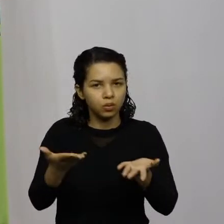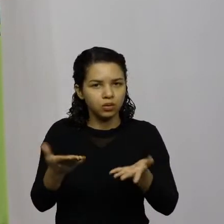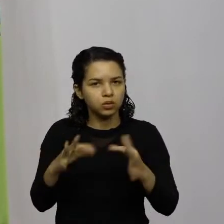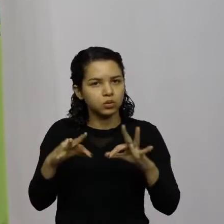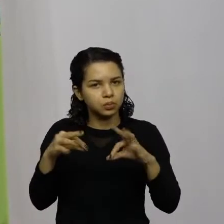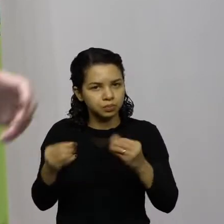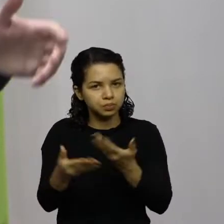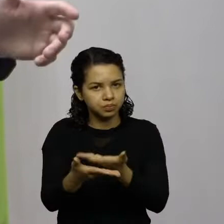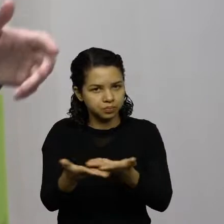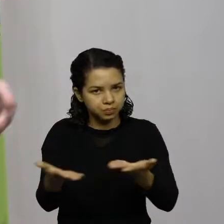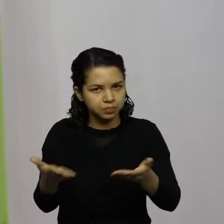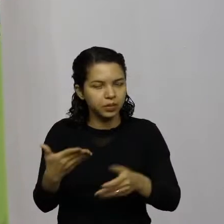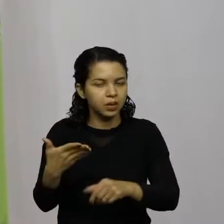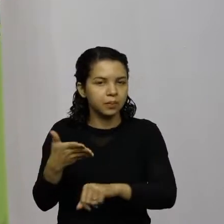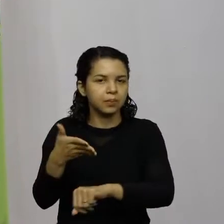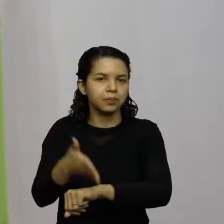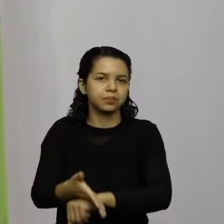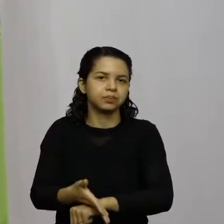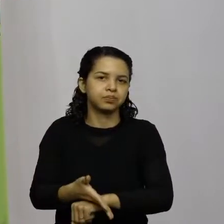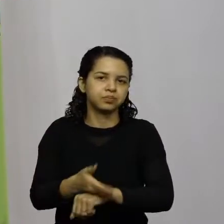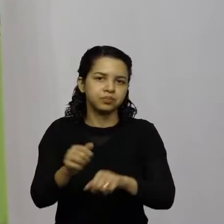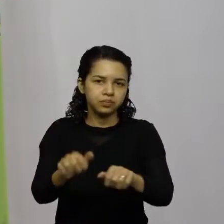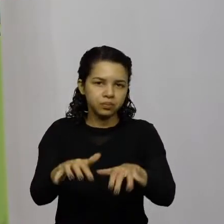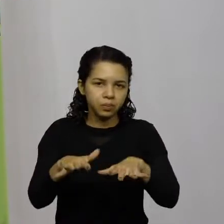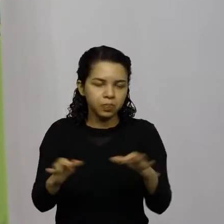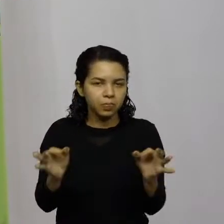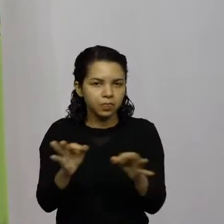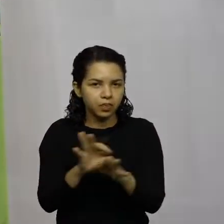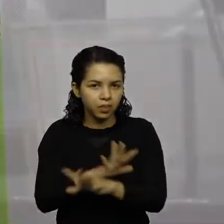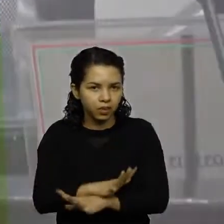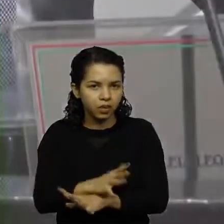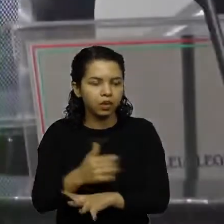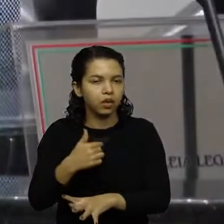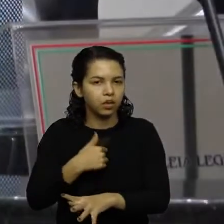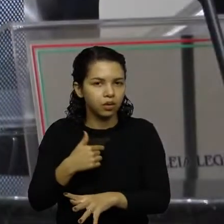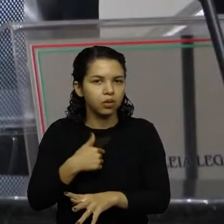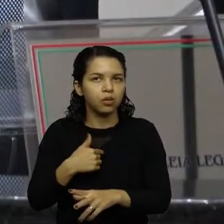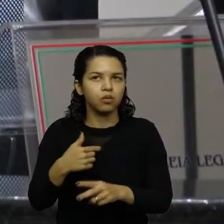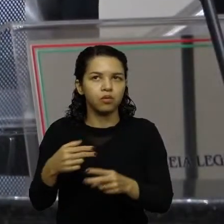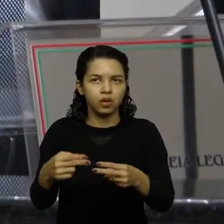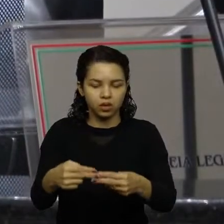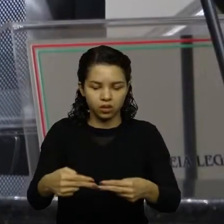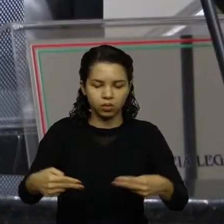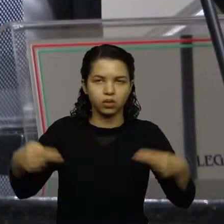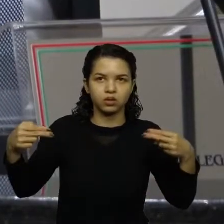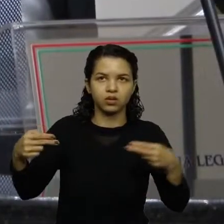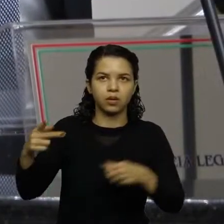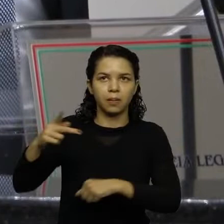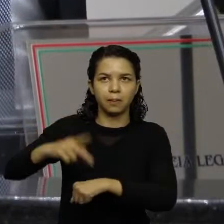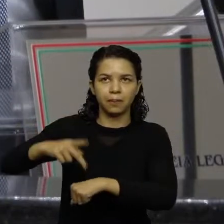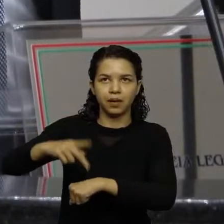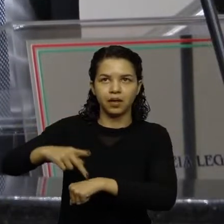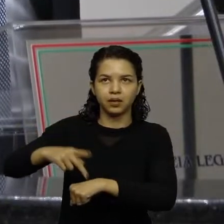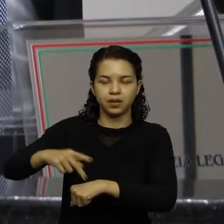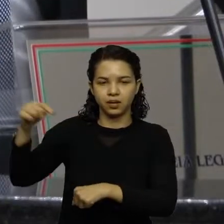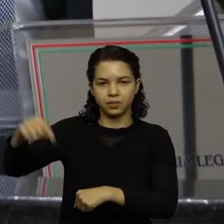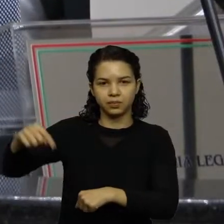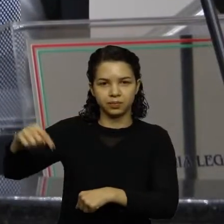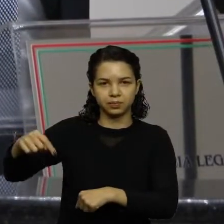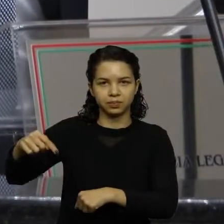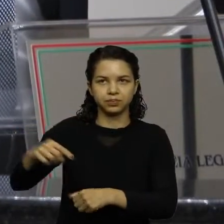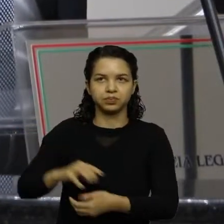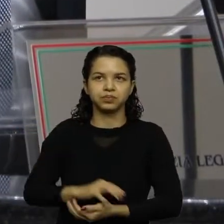a participar. logo depois da sessão, eu vou fazer a inauguração dessa pedra. Eu vou inaugurar essa pedra,